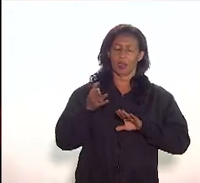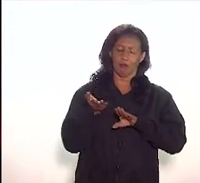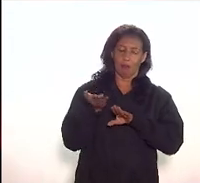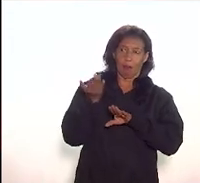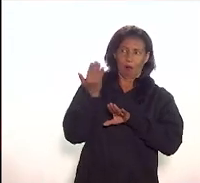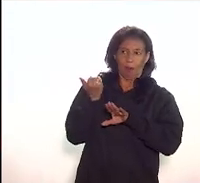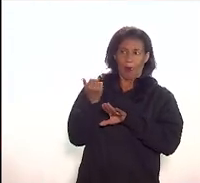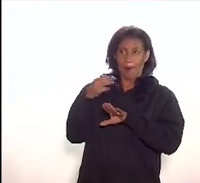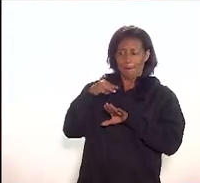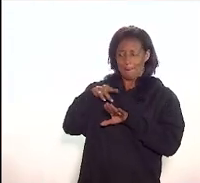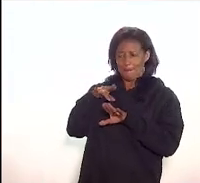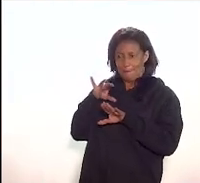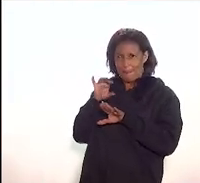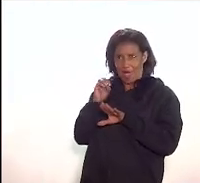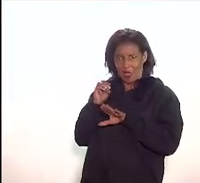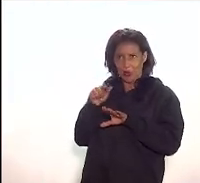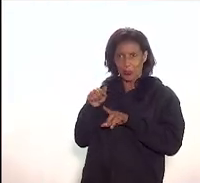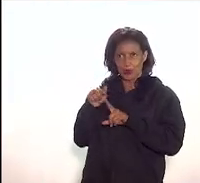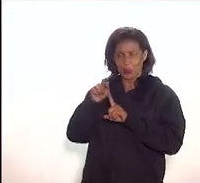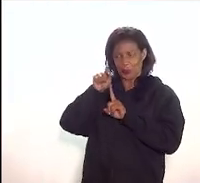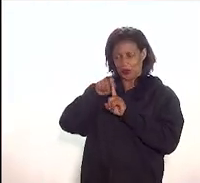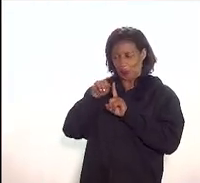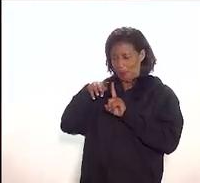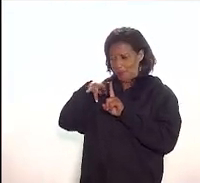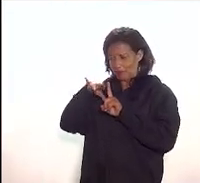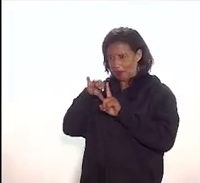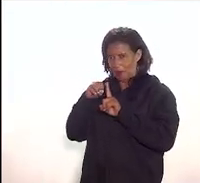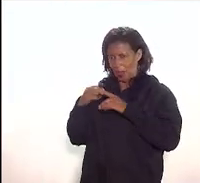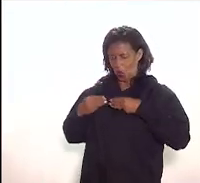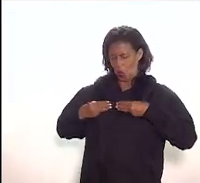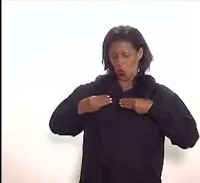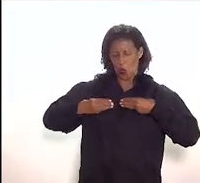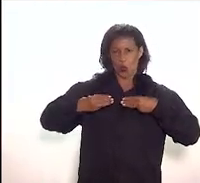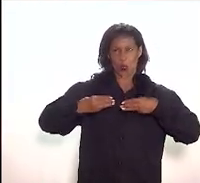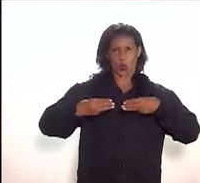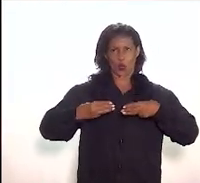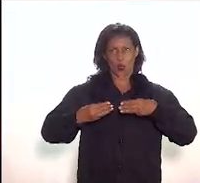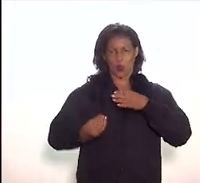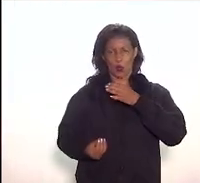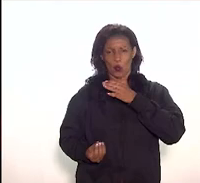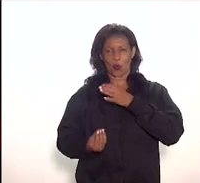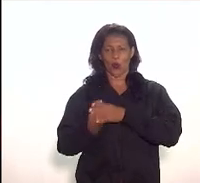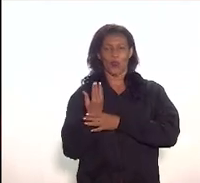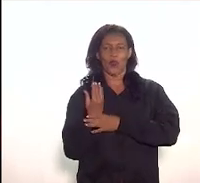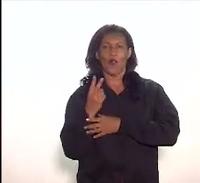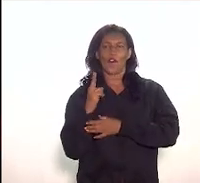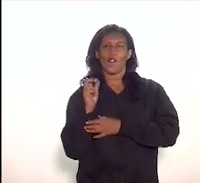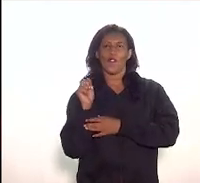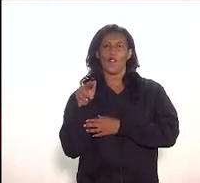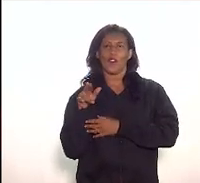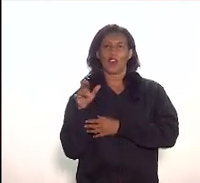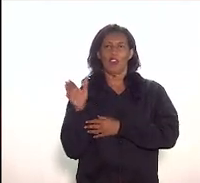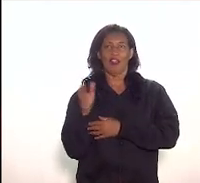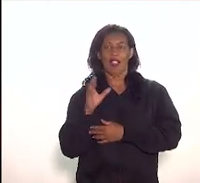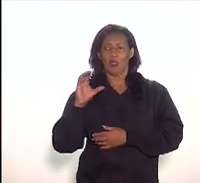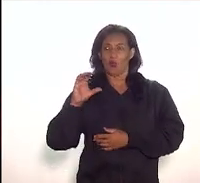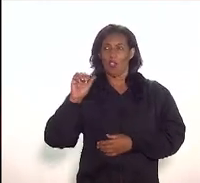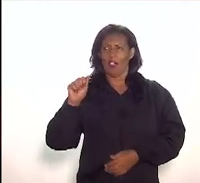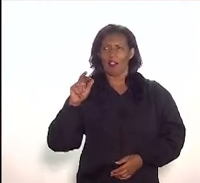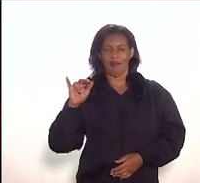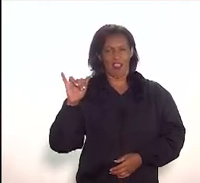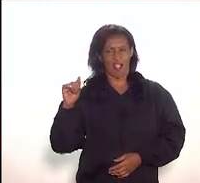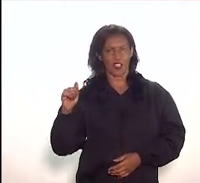olha presta atenção em maio o museu criou o museu urbano do Catete com um site virtual